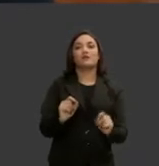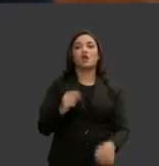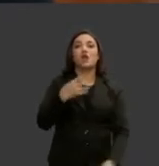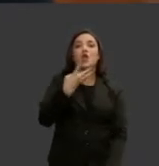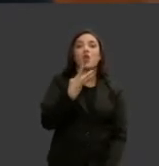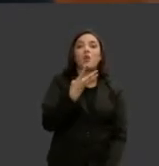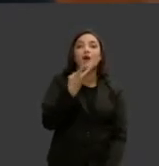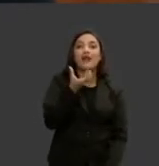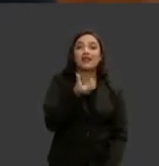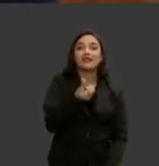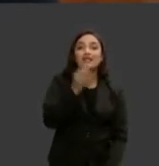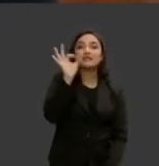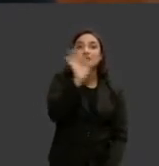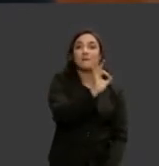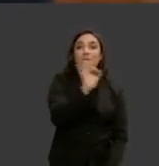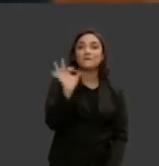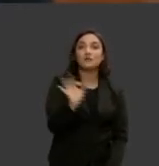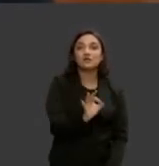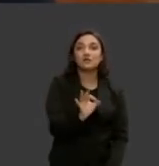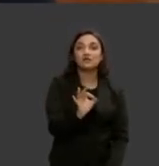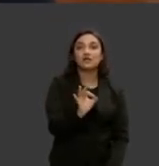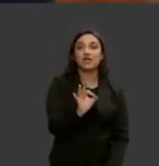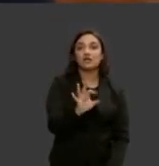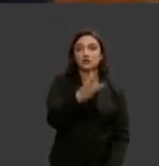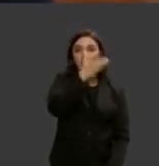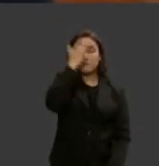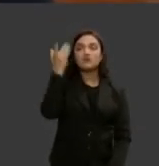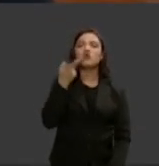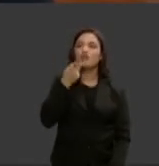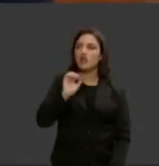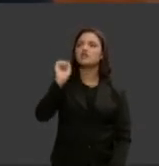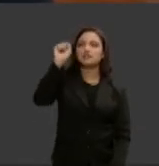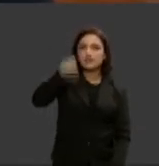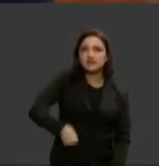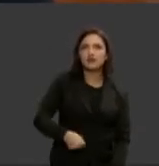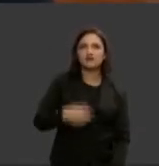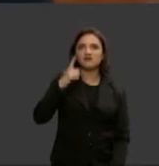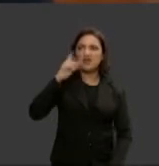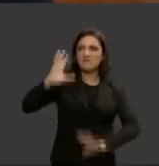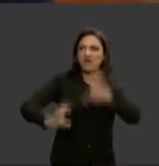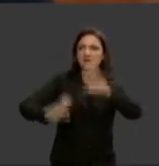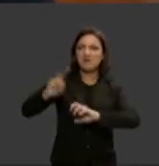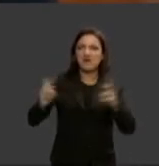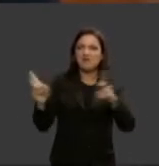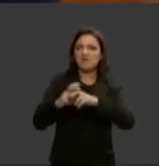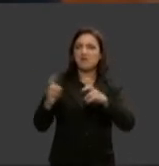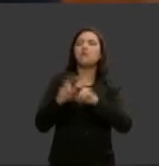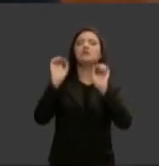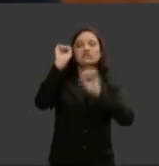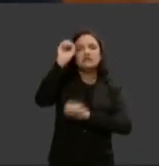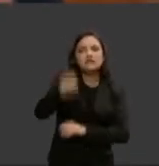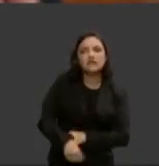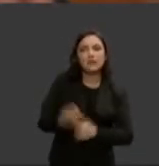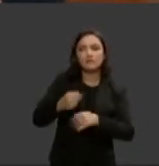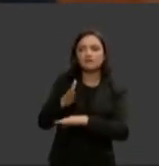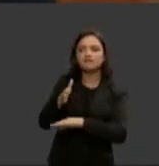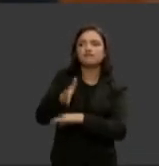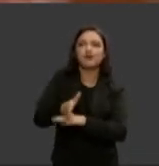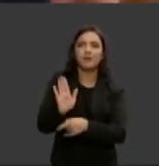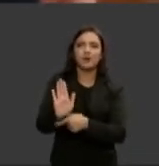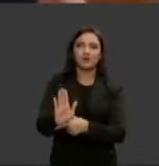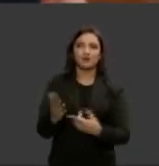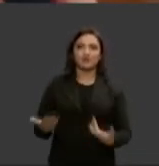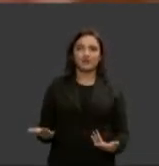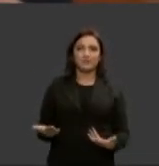46% para dizer que sim se mete a colher 46% dizendo que se mete a colher o restante em